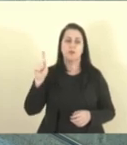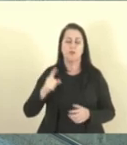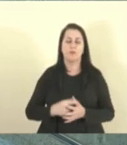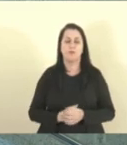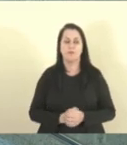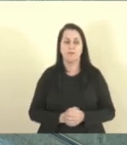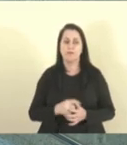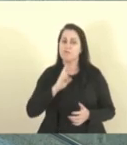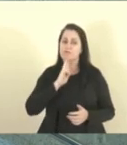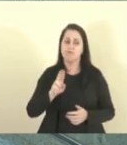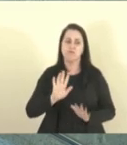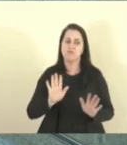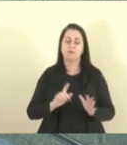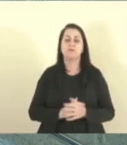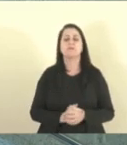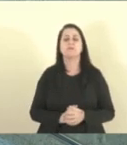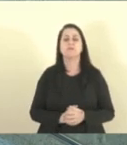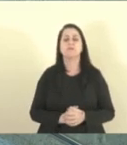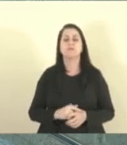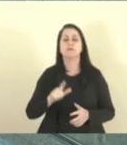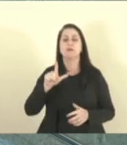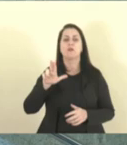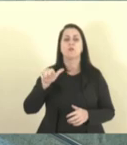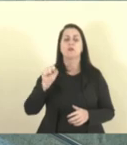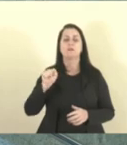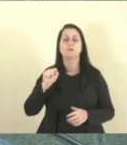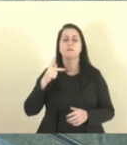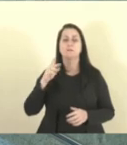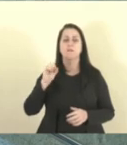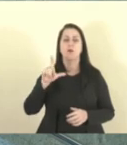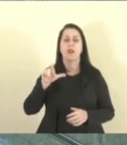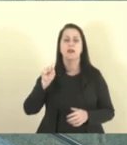Assunção não respondendo. Com a palavra o deputado Lucas Polesi.